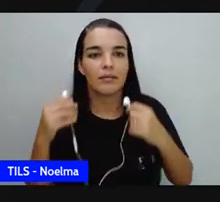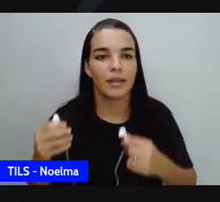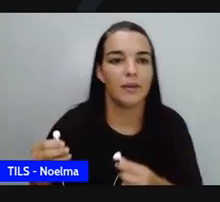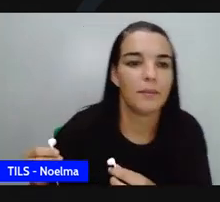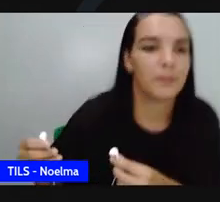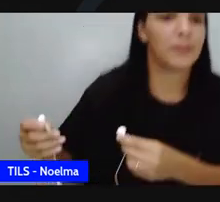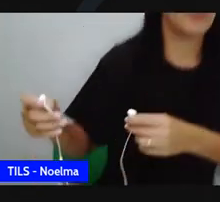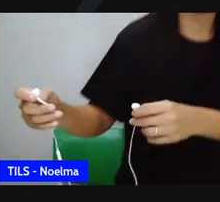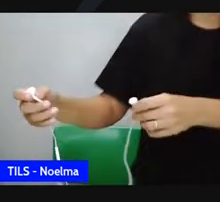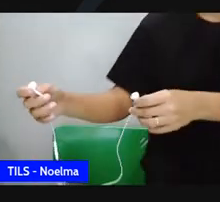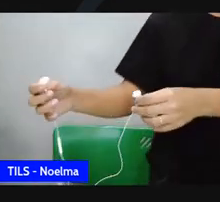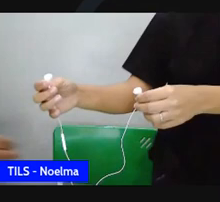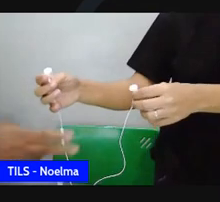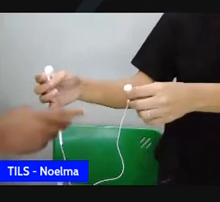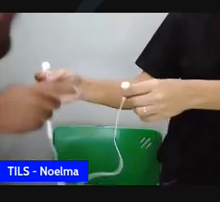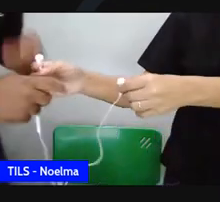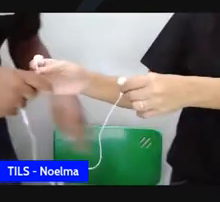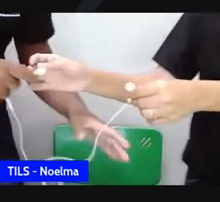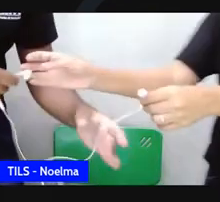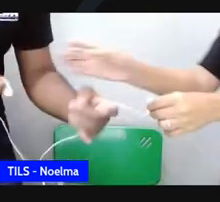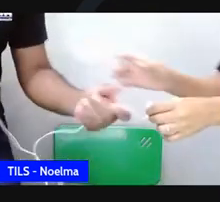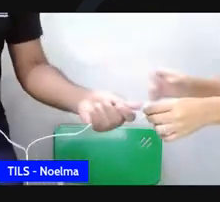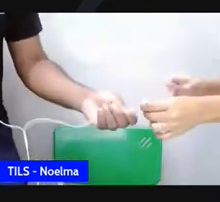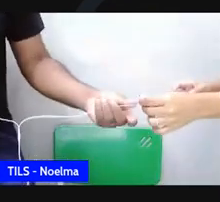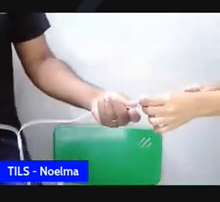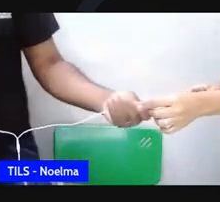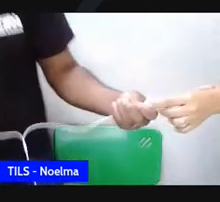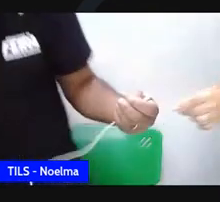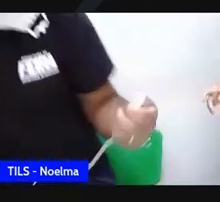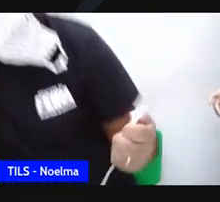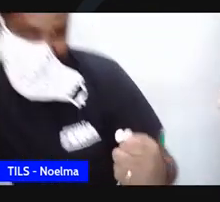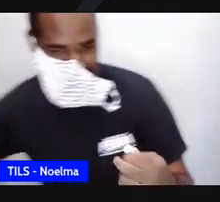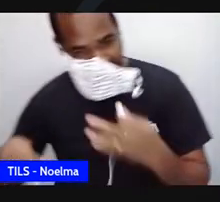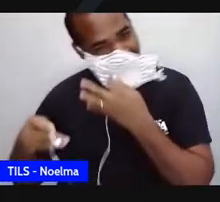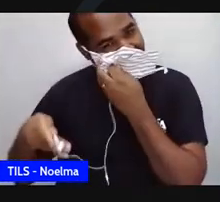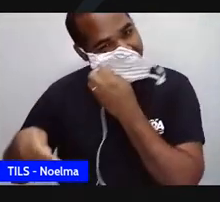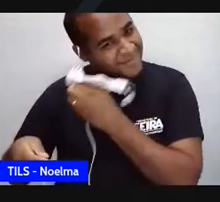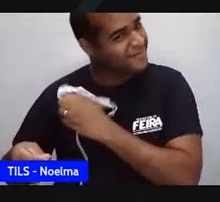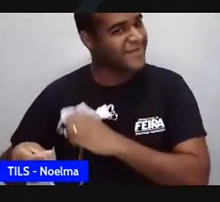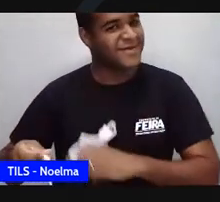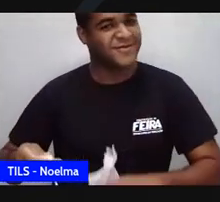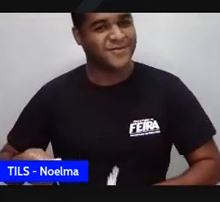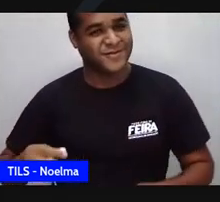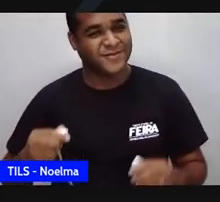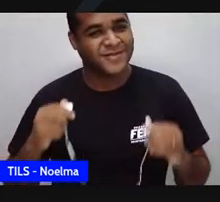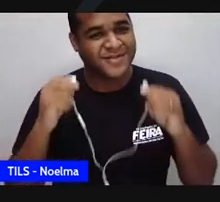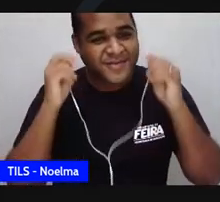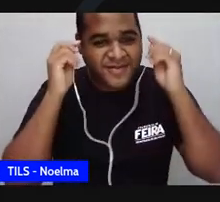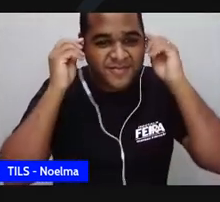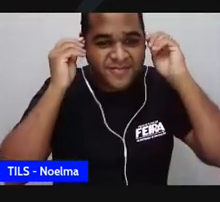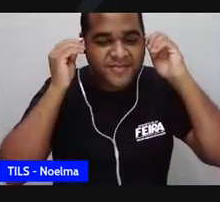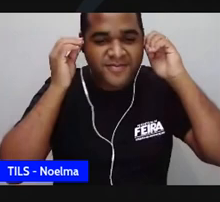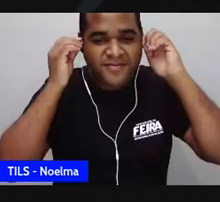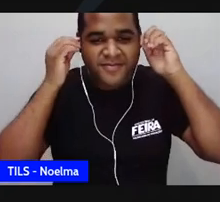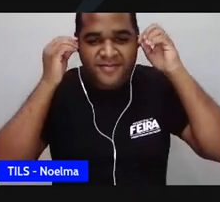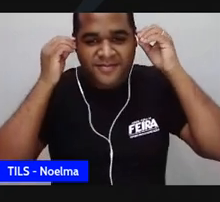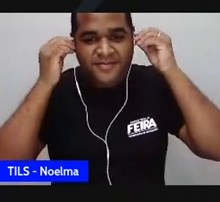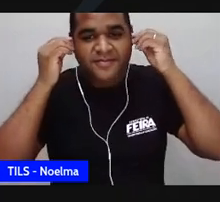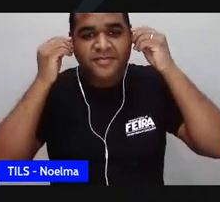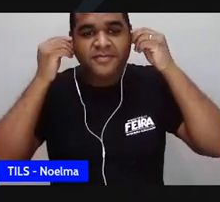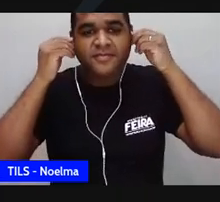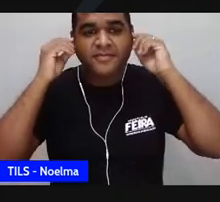rápido, está fora. Na verdade, ela já construiu lá de todo tipo no papel, está certo? E ela vai na janela